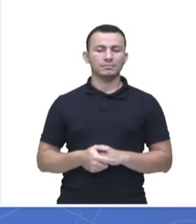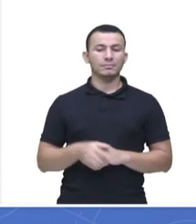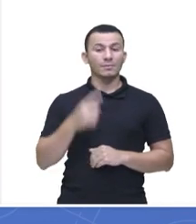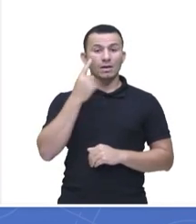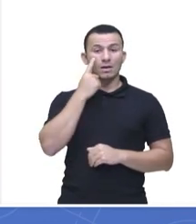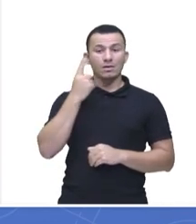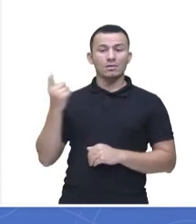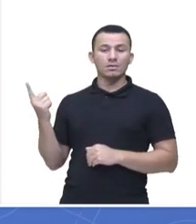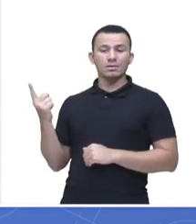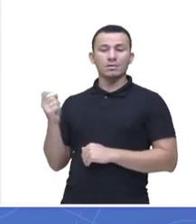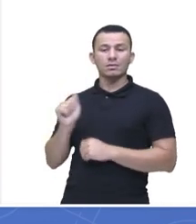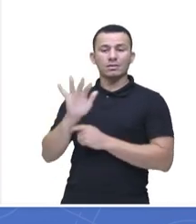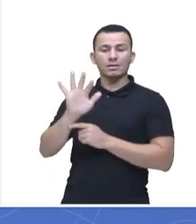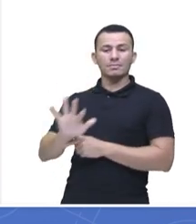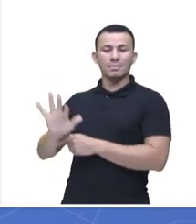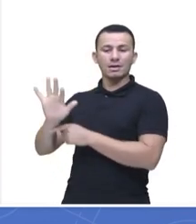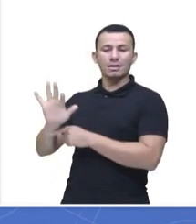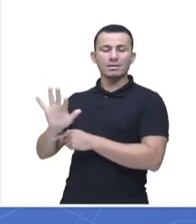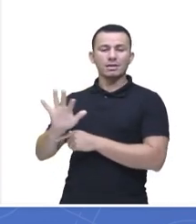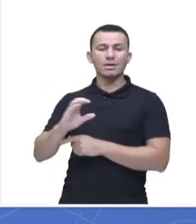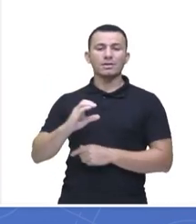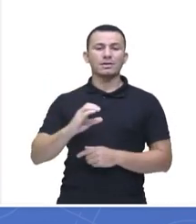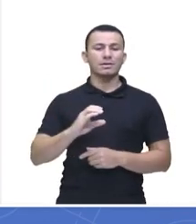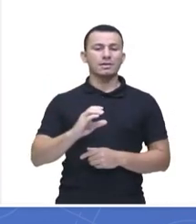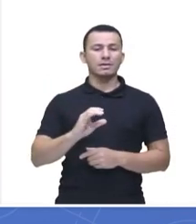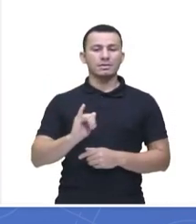aqui, ó, é um ciclano.